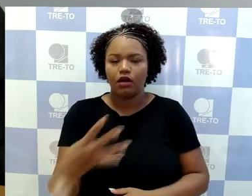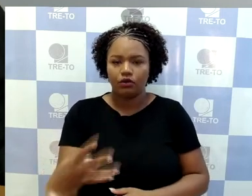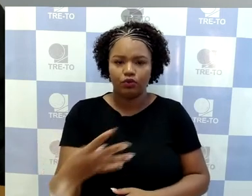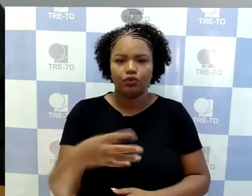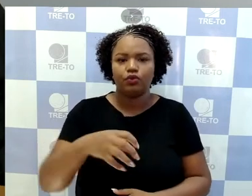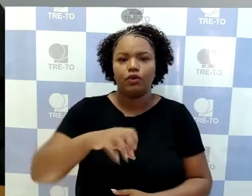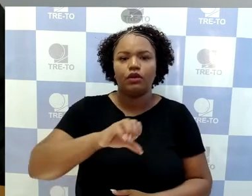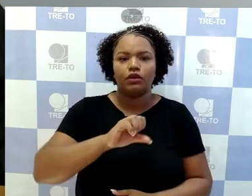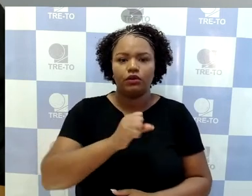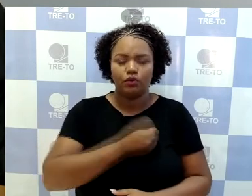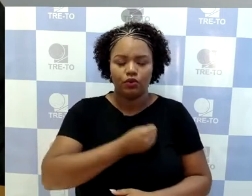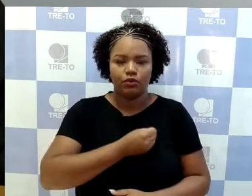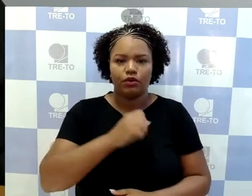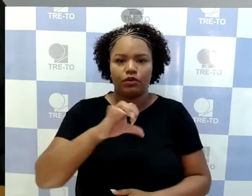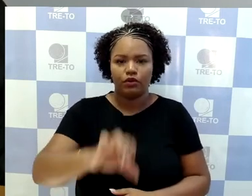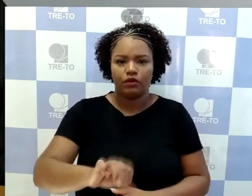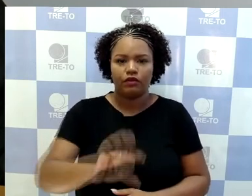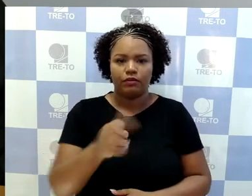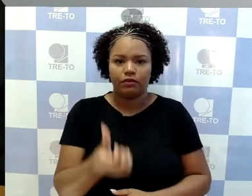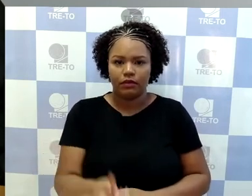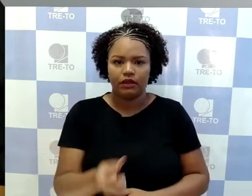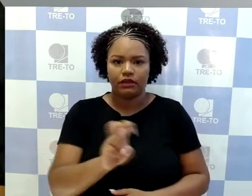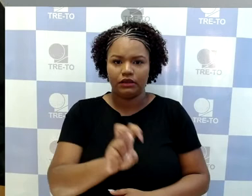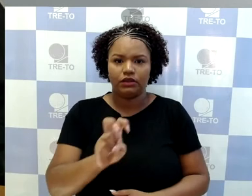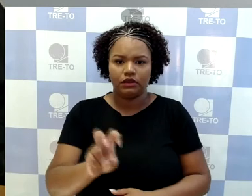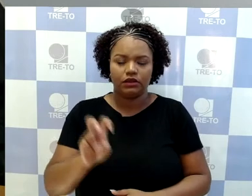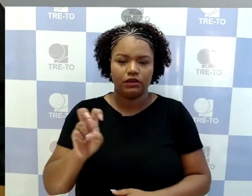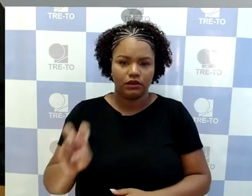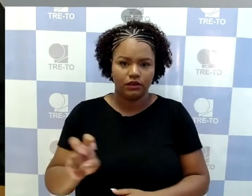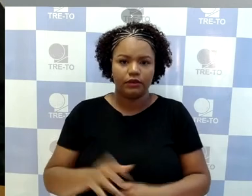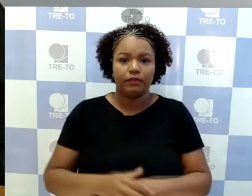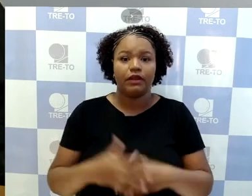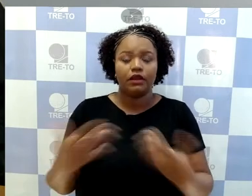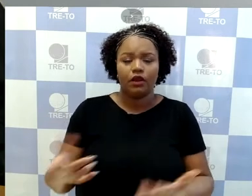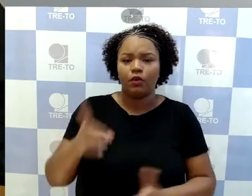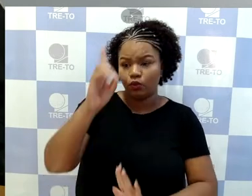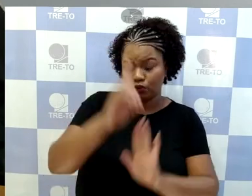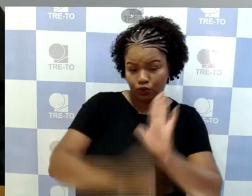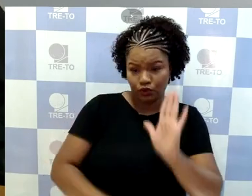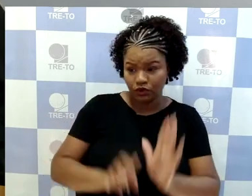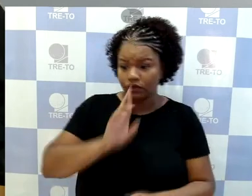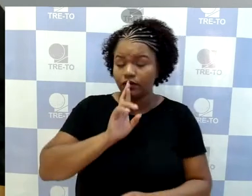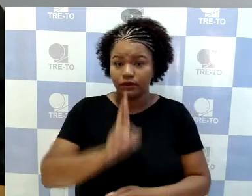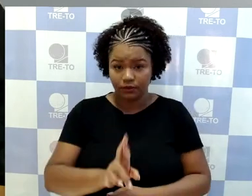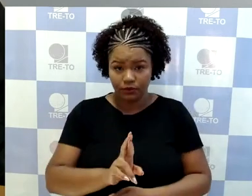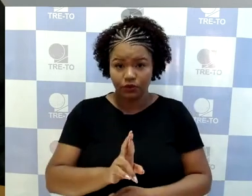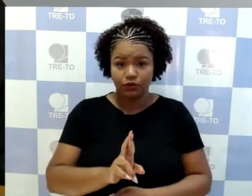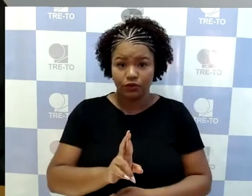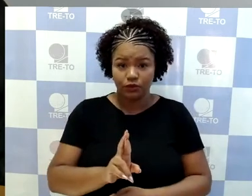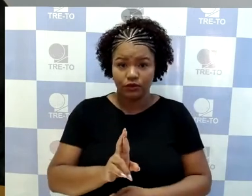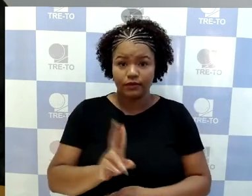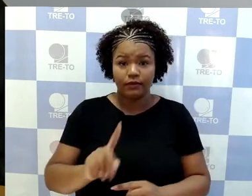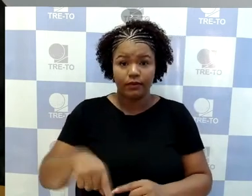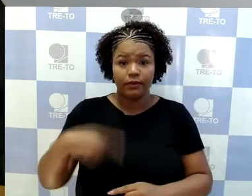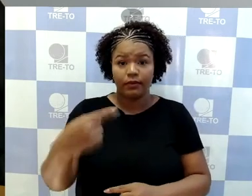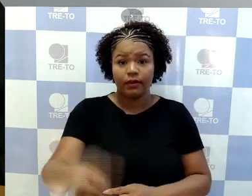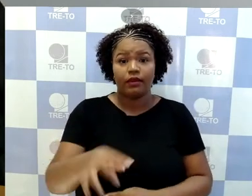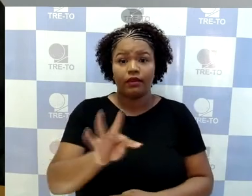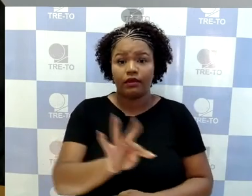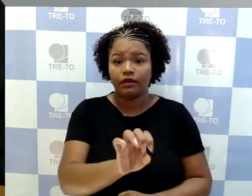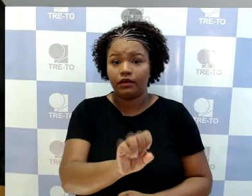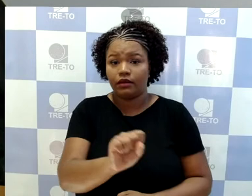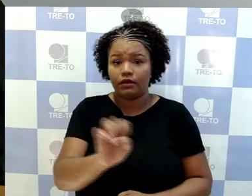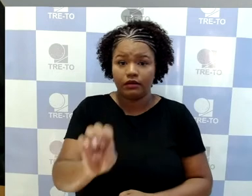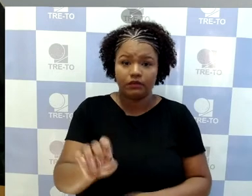apenas do direito de resposta. Com relação a essa questão do direito de resposta, precedentes do TSE e do próprio